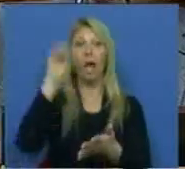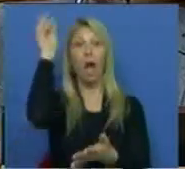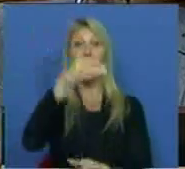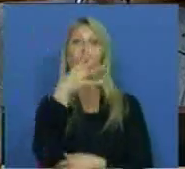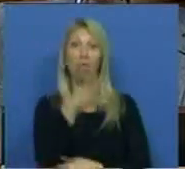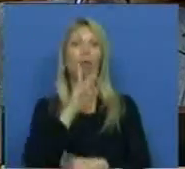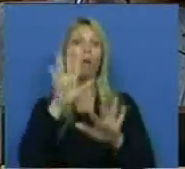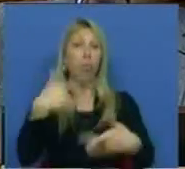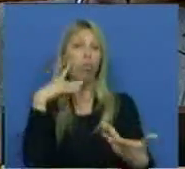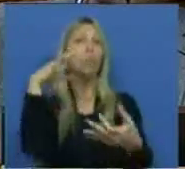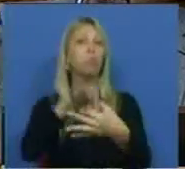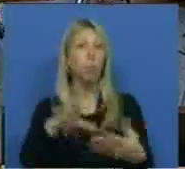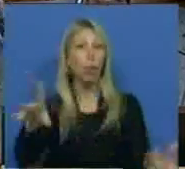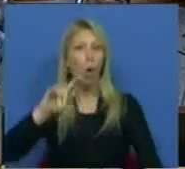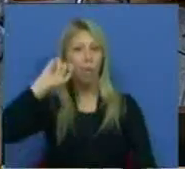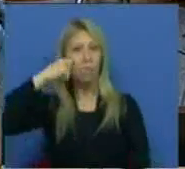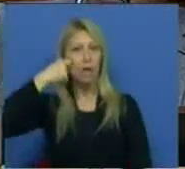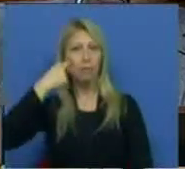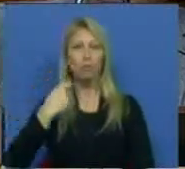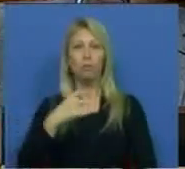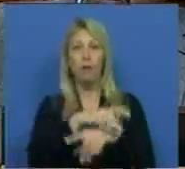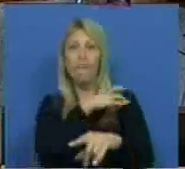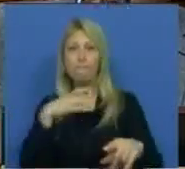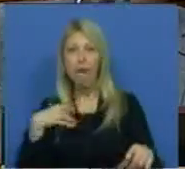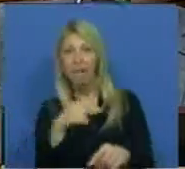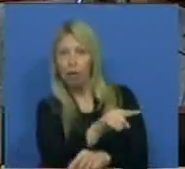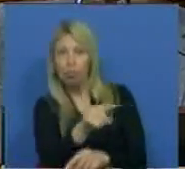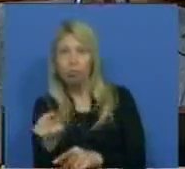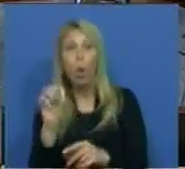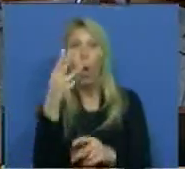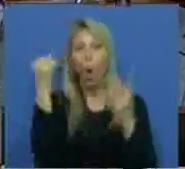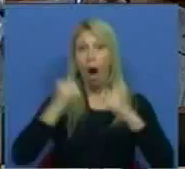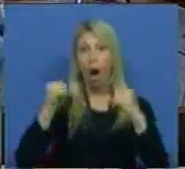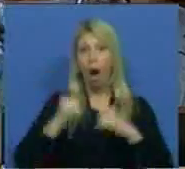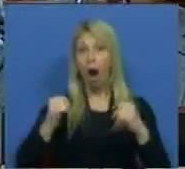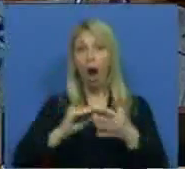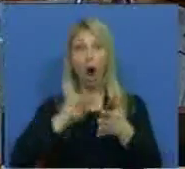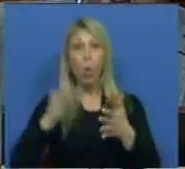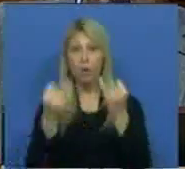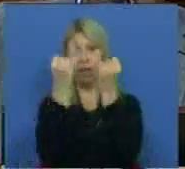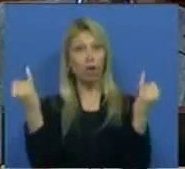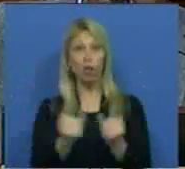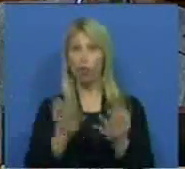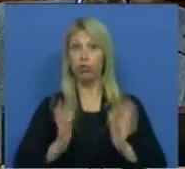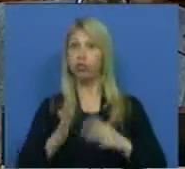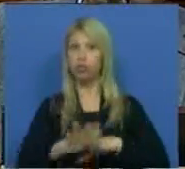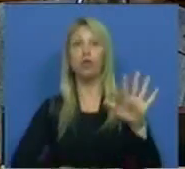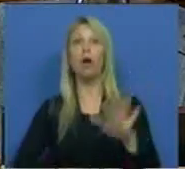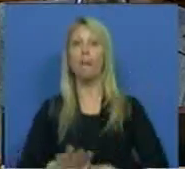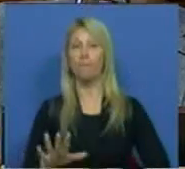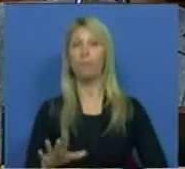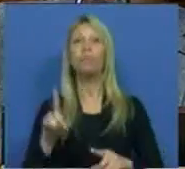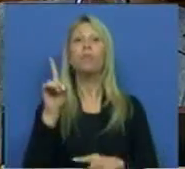desconfiança profunda face aos médicos, face aos protocolos internacionais que estão estabelecidos e em relação